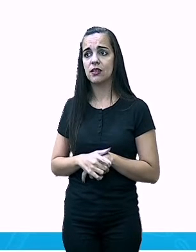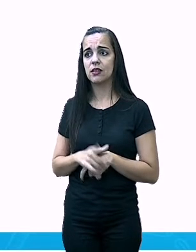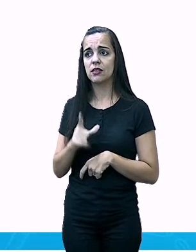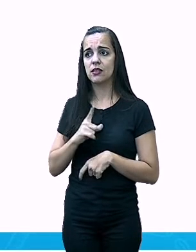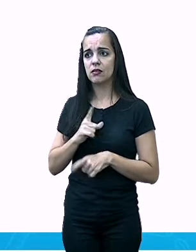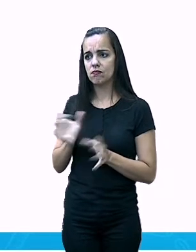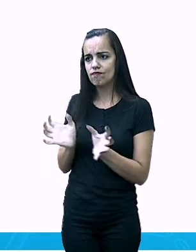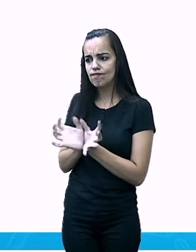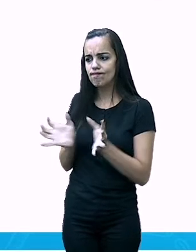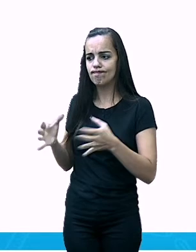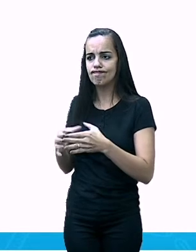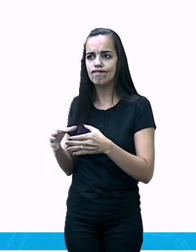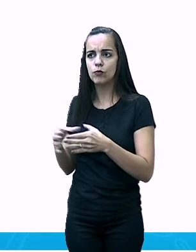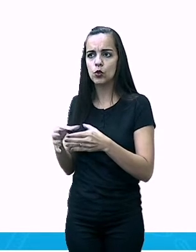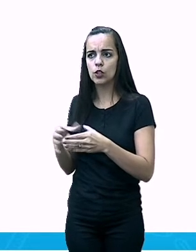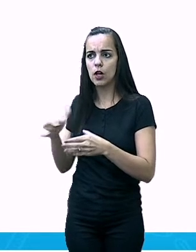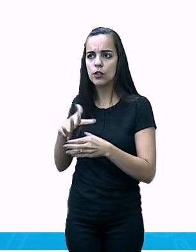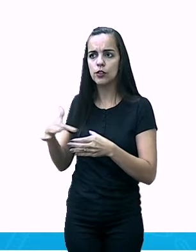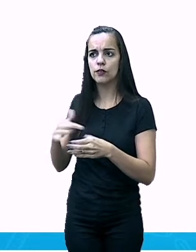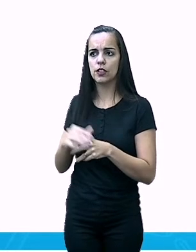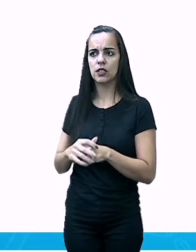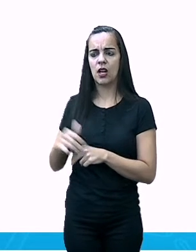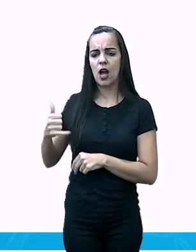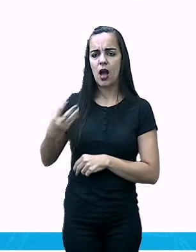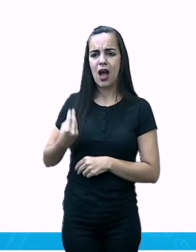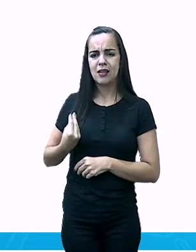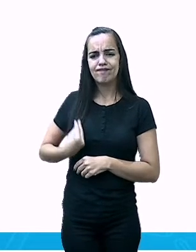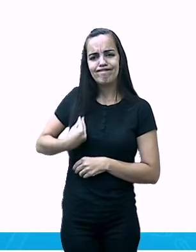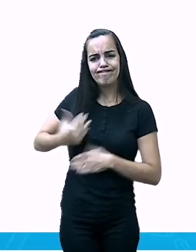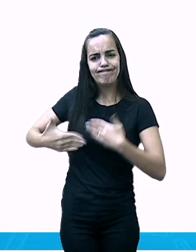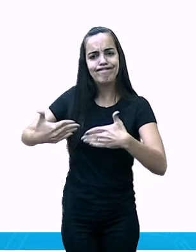internas, a qualidade de vida,